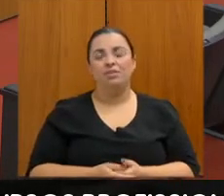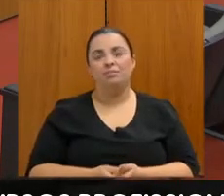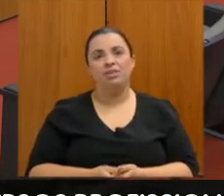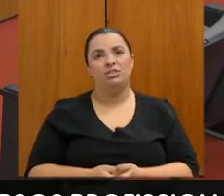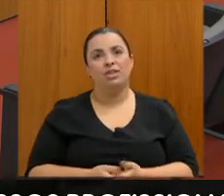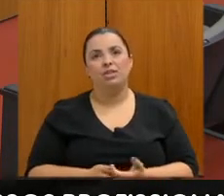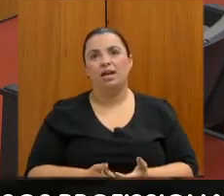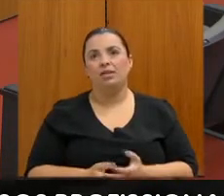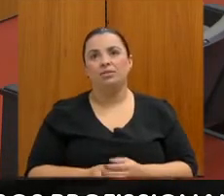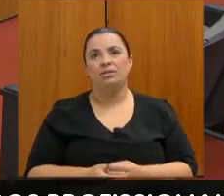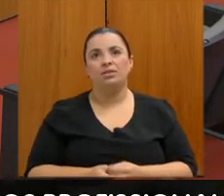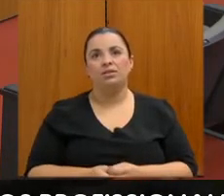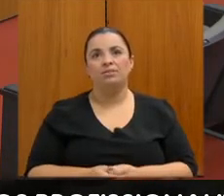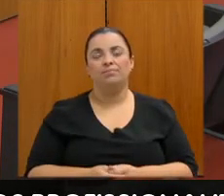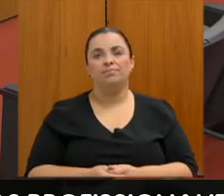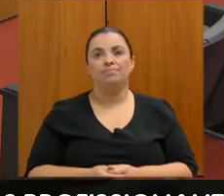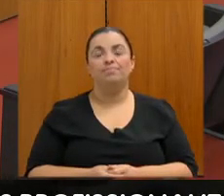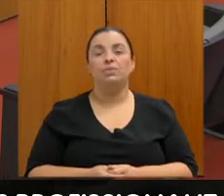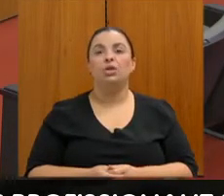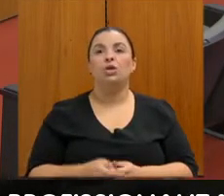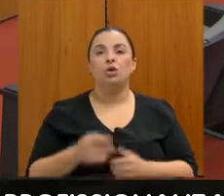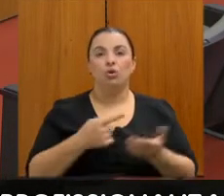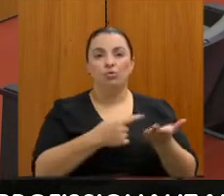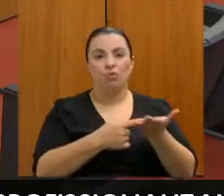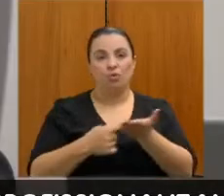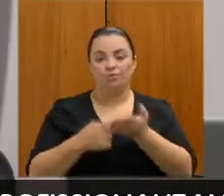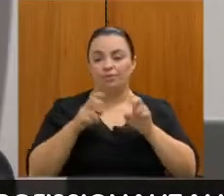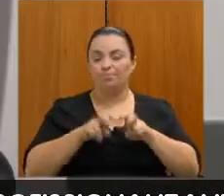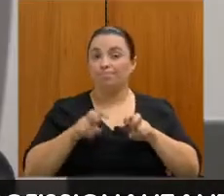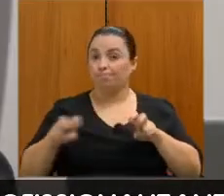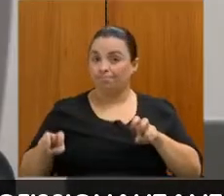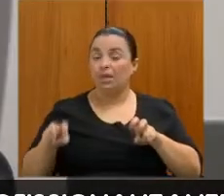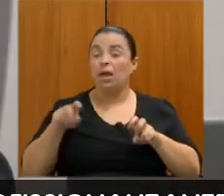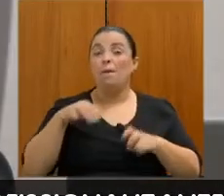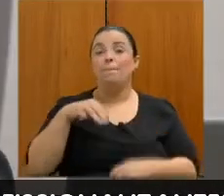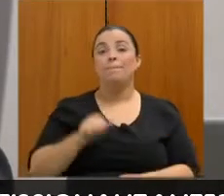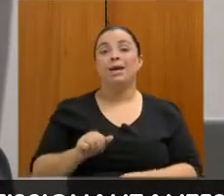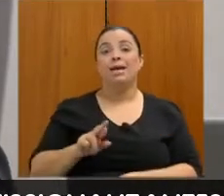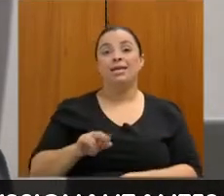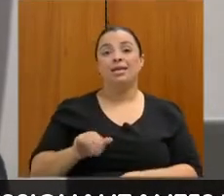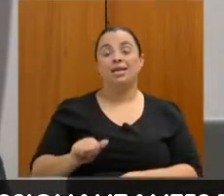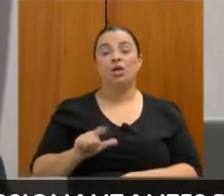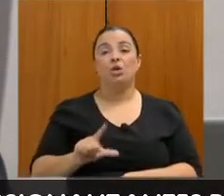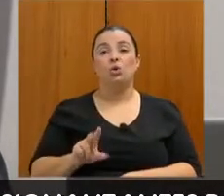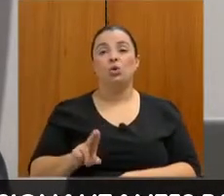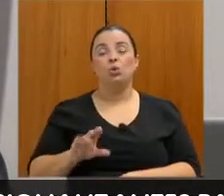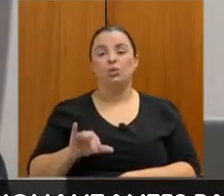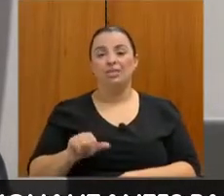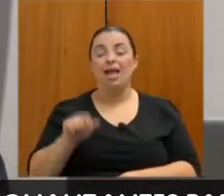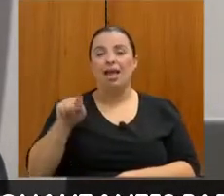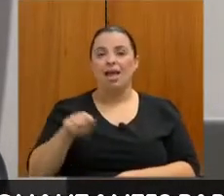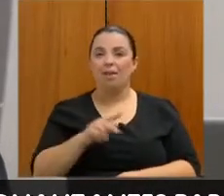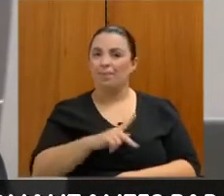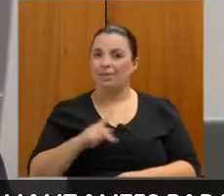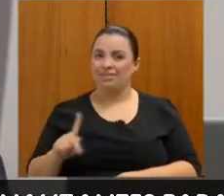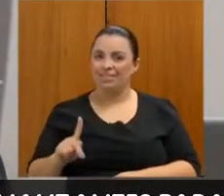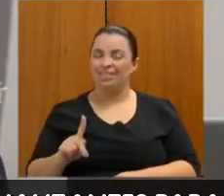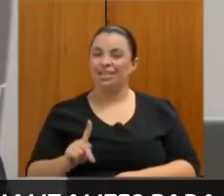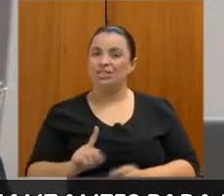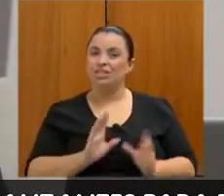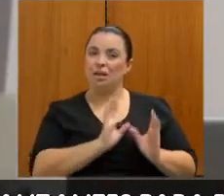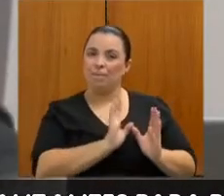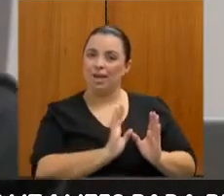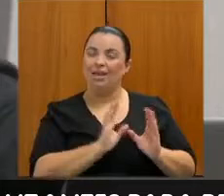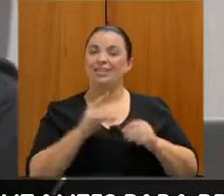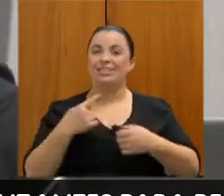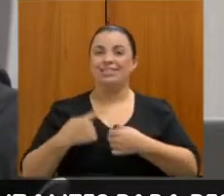quero convidar também para compor a mesa conosco, Maria Lúcia Ribeiro, nossa presidenta da APAI de Bom Despacho, minha